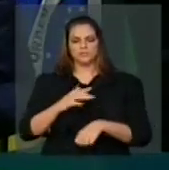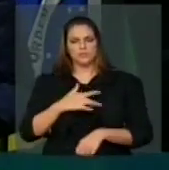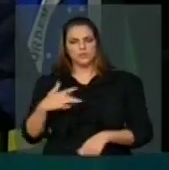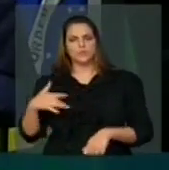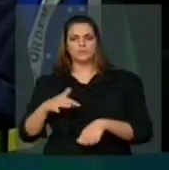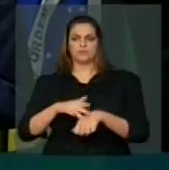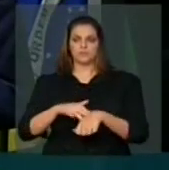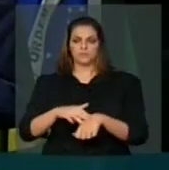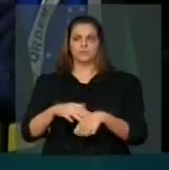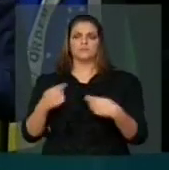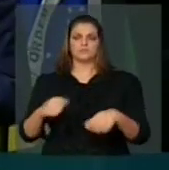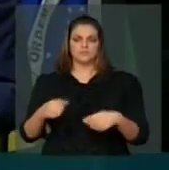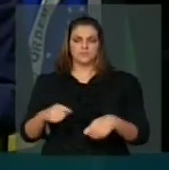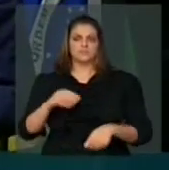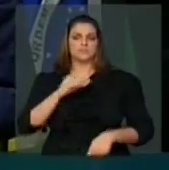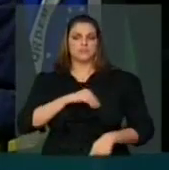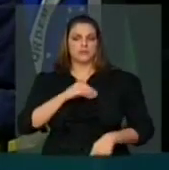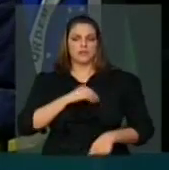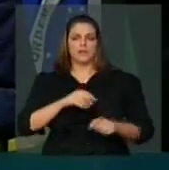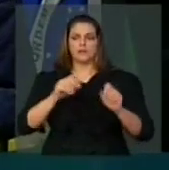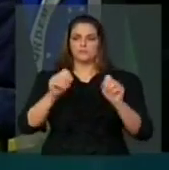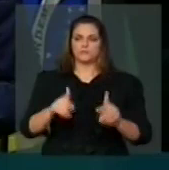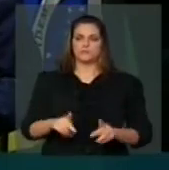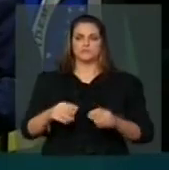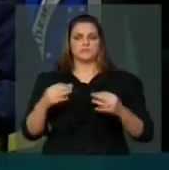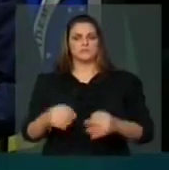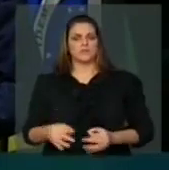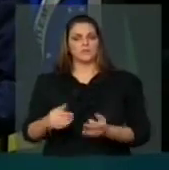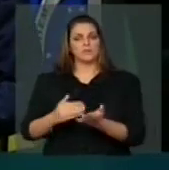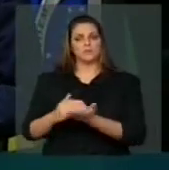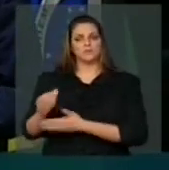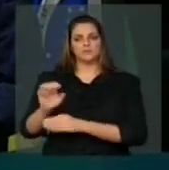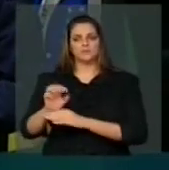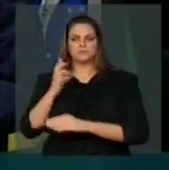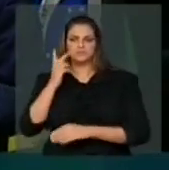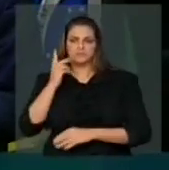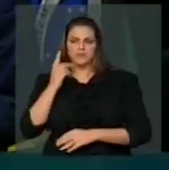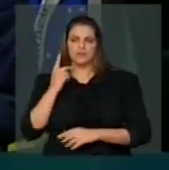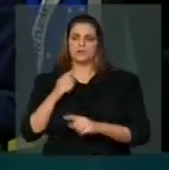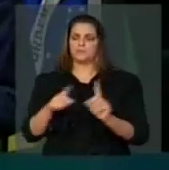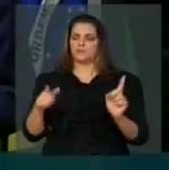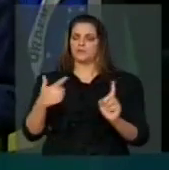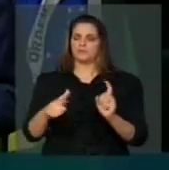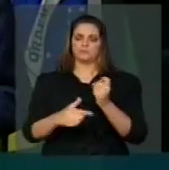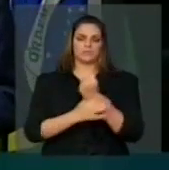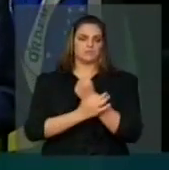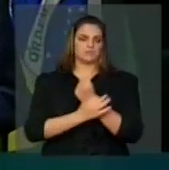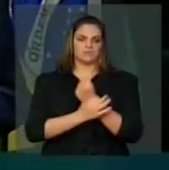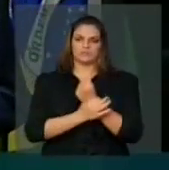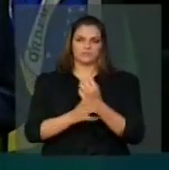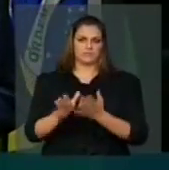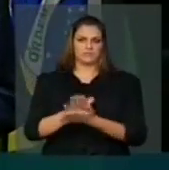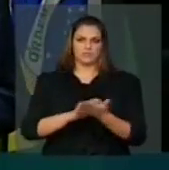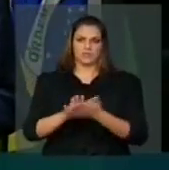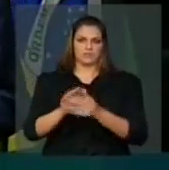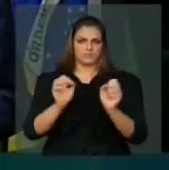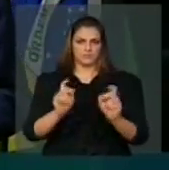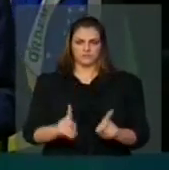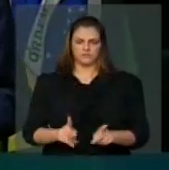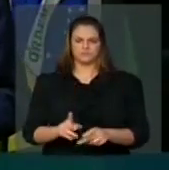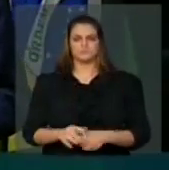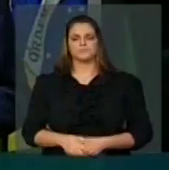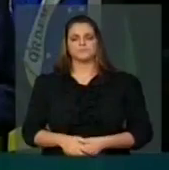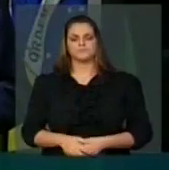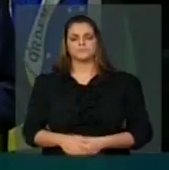através da saúde da família iniciada lá em nosso estado de Ceará, e muitos deles ainda não têm ainda garantido a questão da sua aposentadoria. O outro